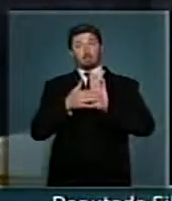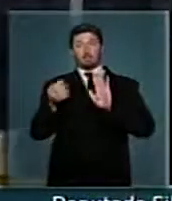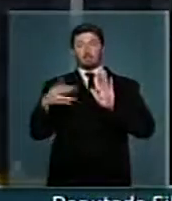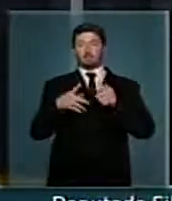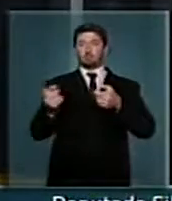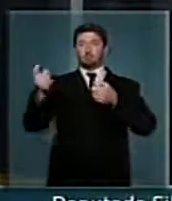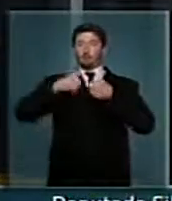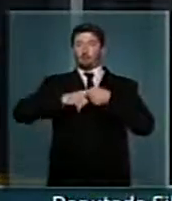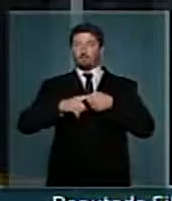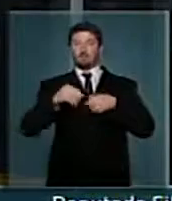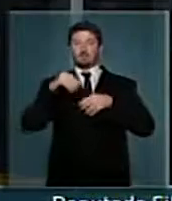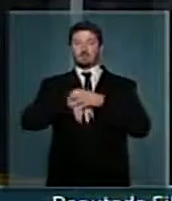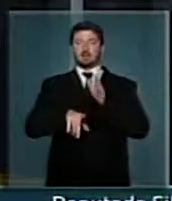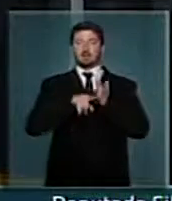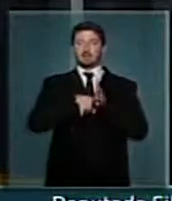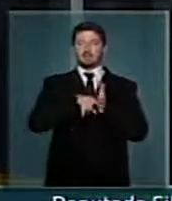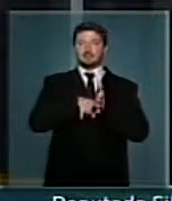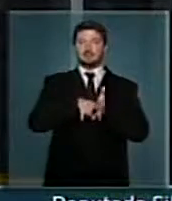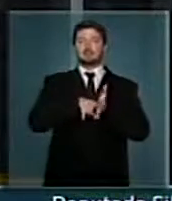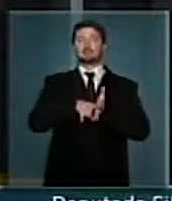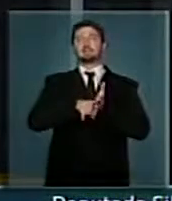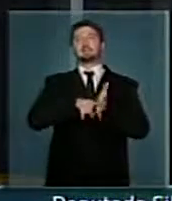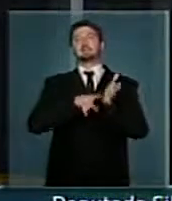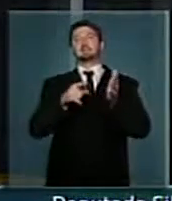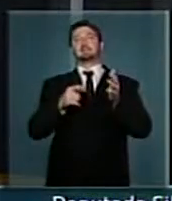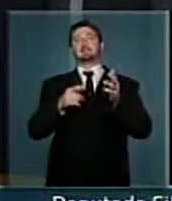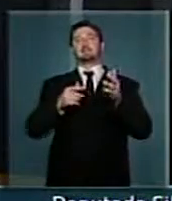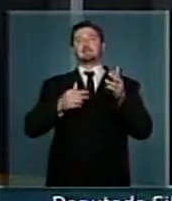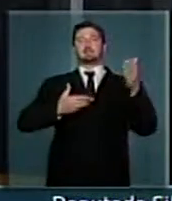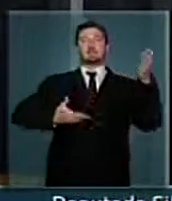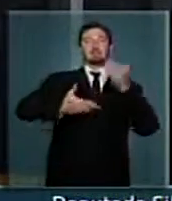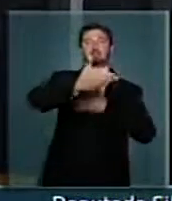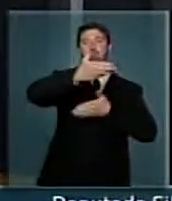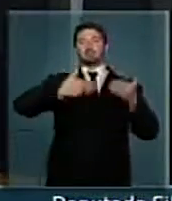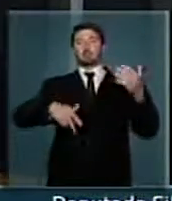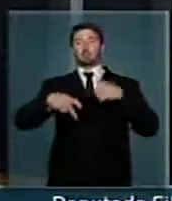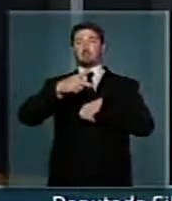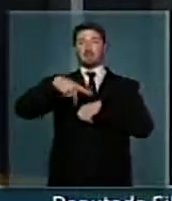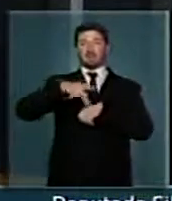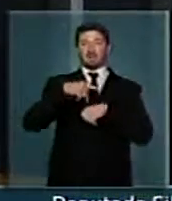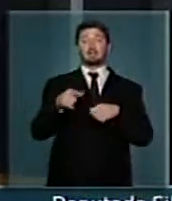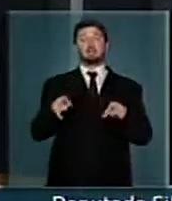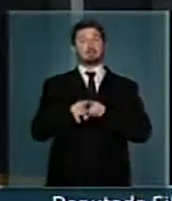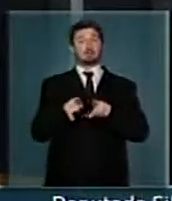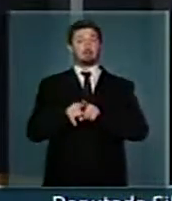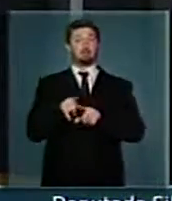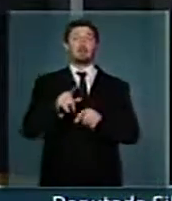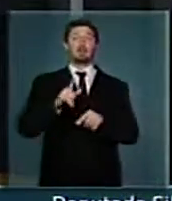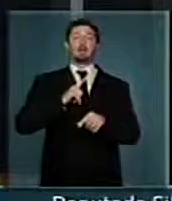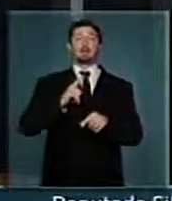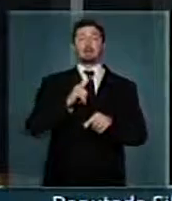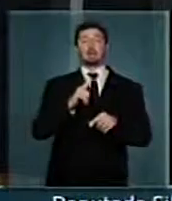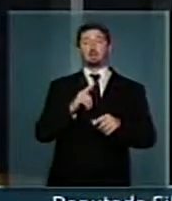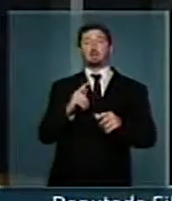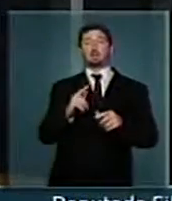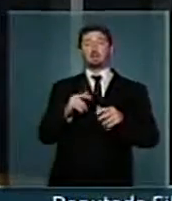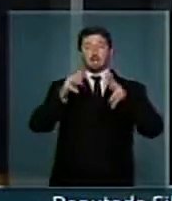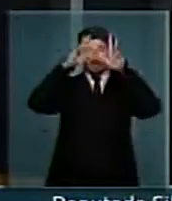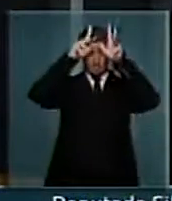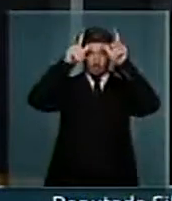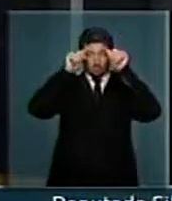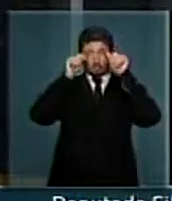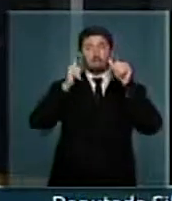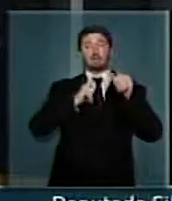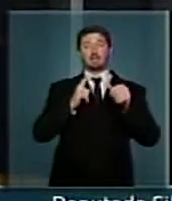convênios na área de pesquisa entre estes dois países. Vai ocorrer também um seminário lá em Rio Branco, para